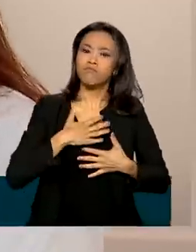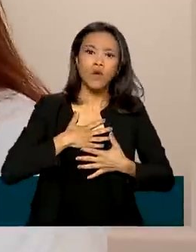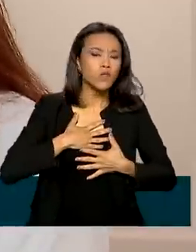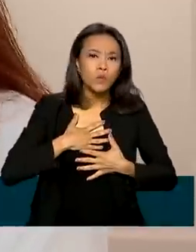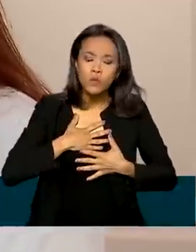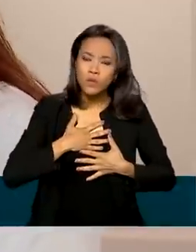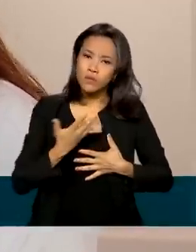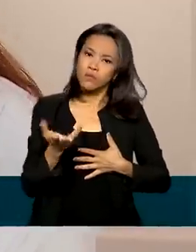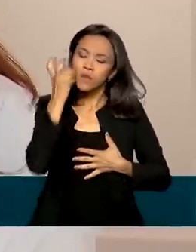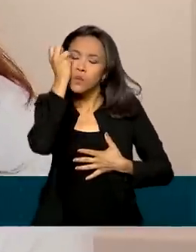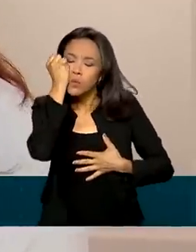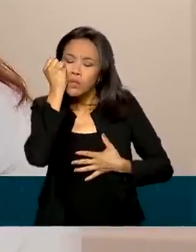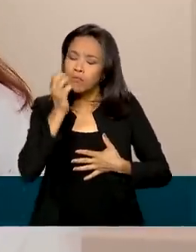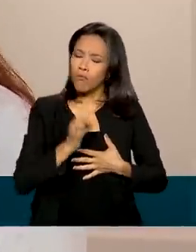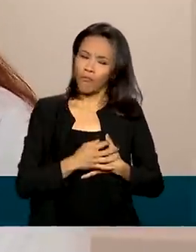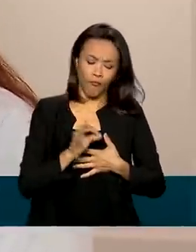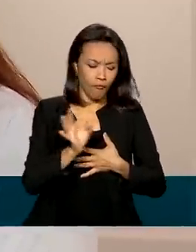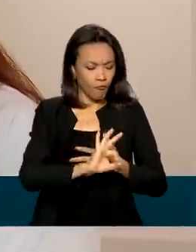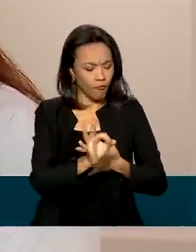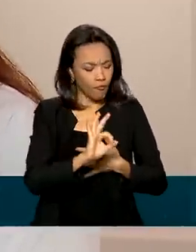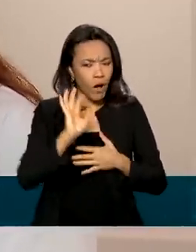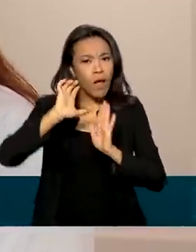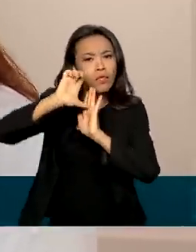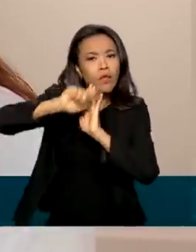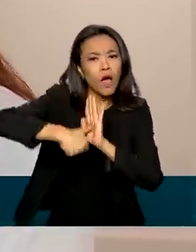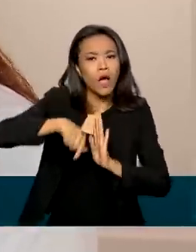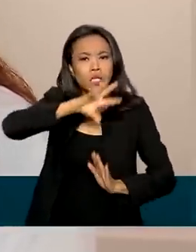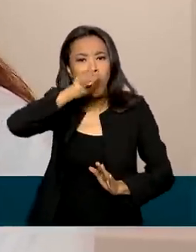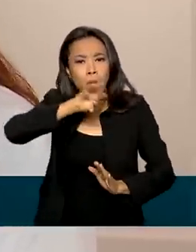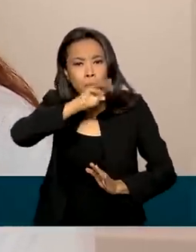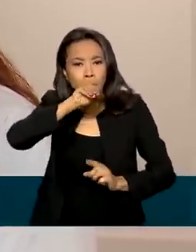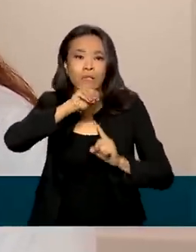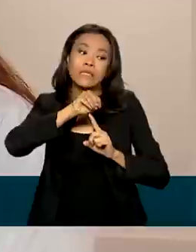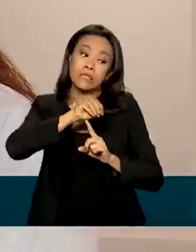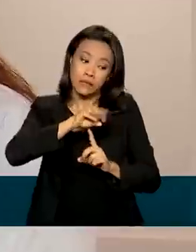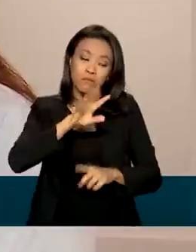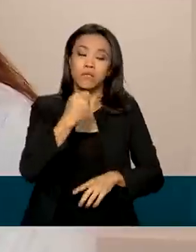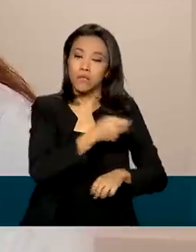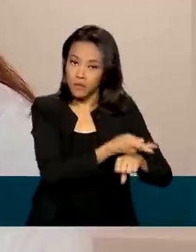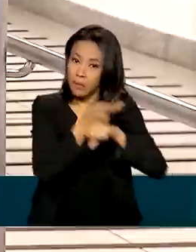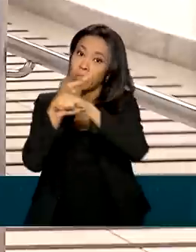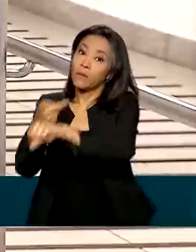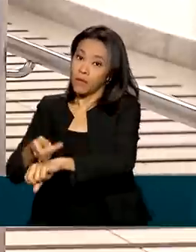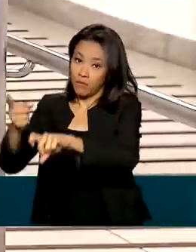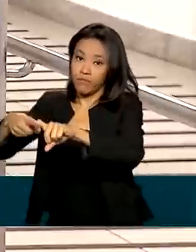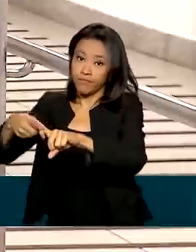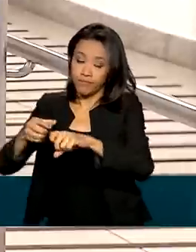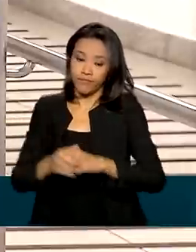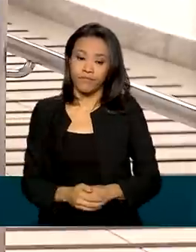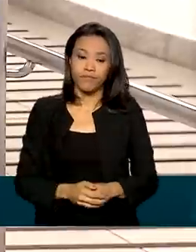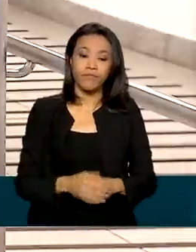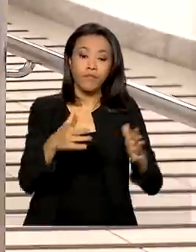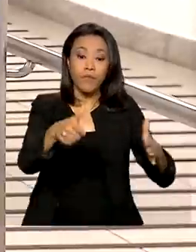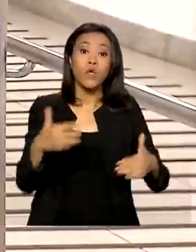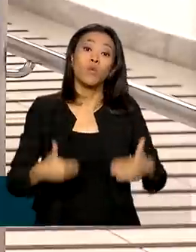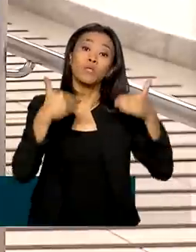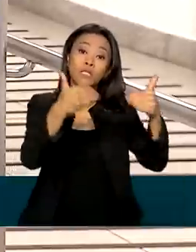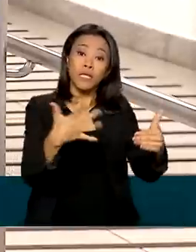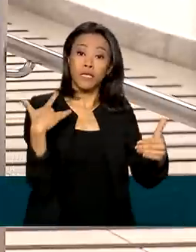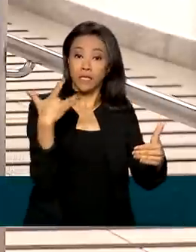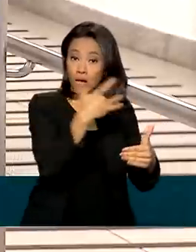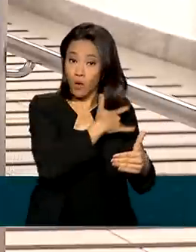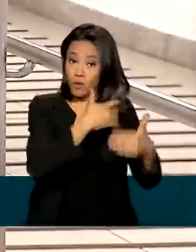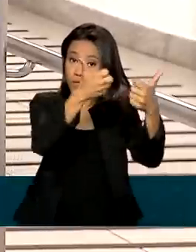se está tendo um atraso de desenvolvimento de linguagem, ela deve procurar o atendimento especializado. O Ministério da Saúde ressalta a